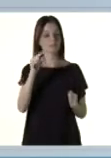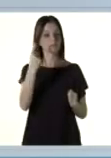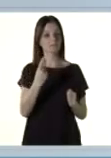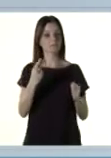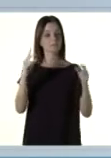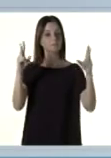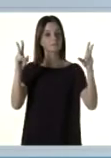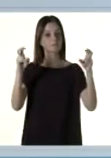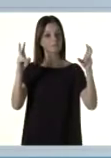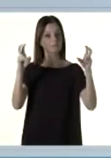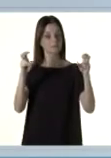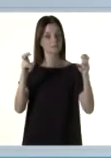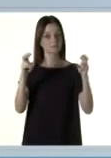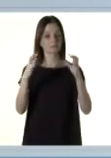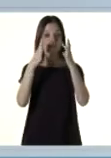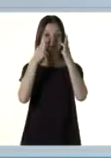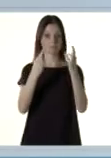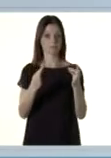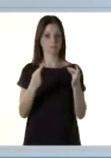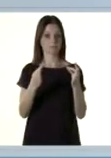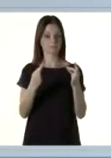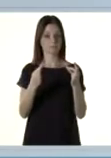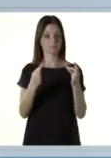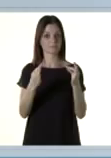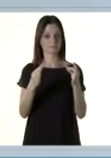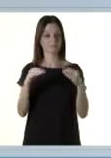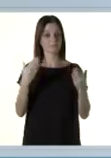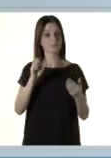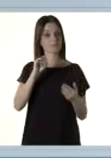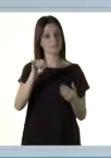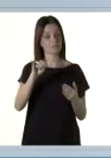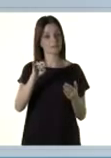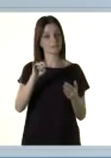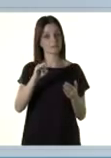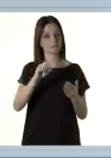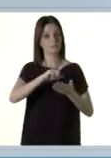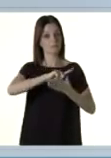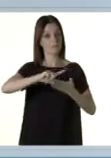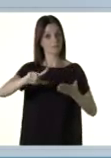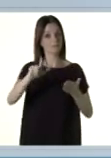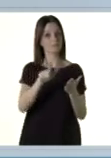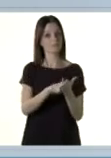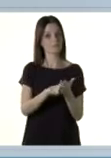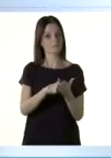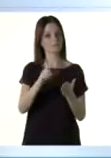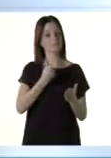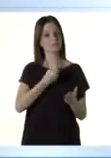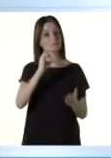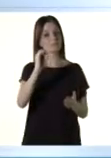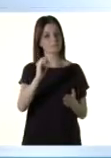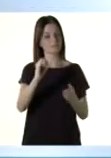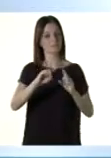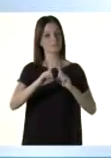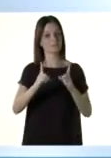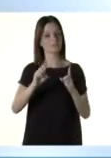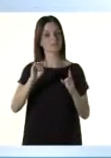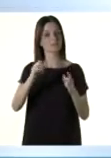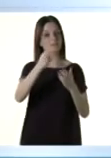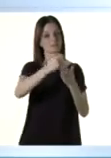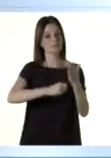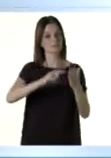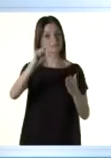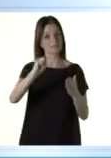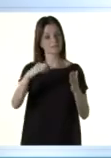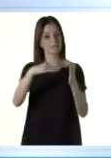dos temas propostos e foque neste assunto. É claro que se você entregar a folha em branco, vai tirar zero. Mas se o texto for muito